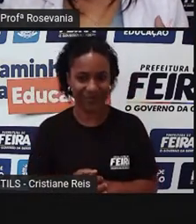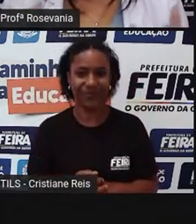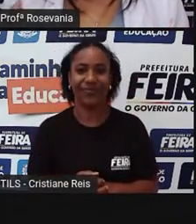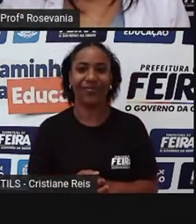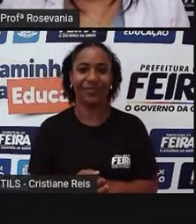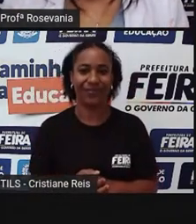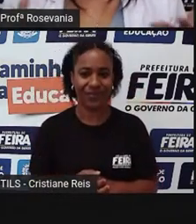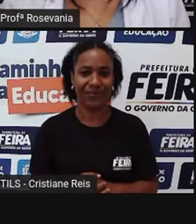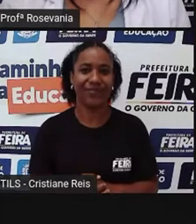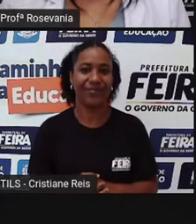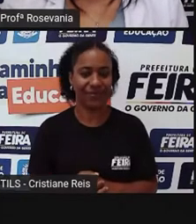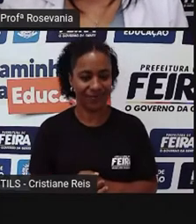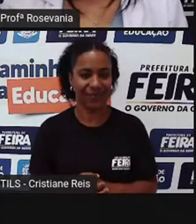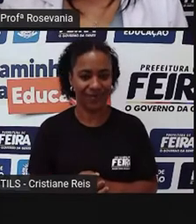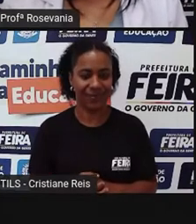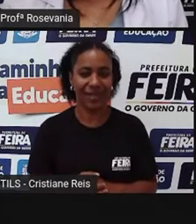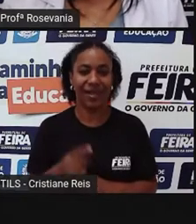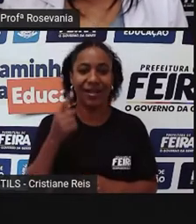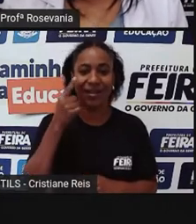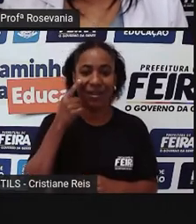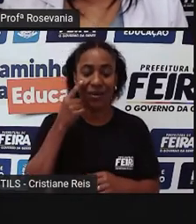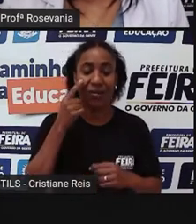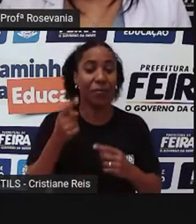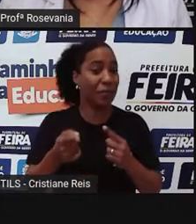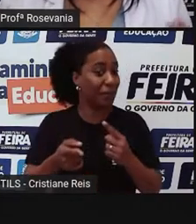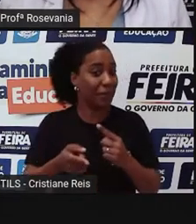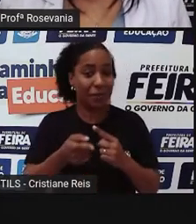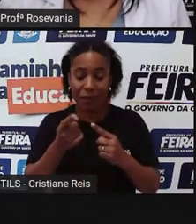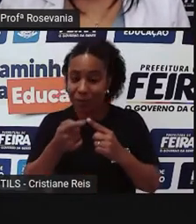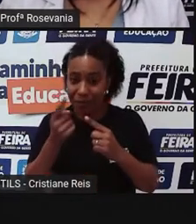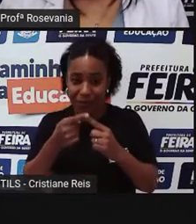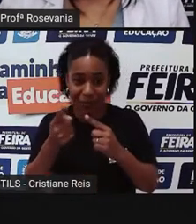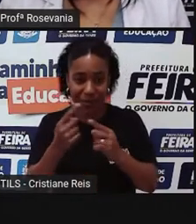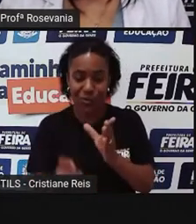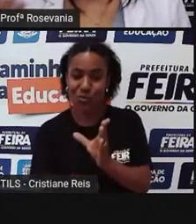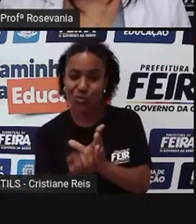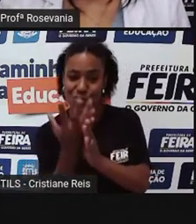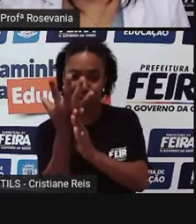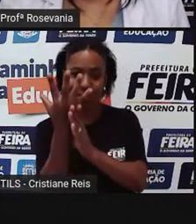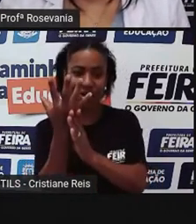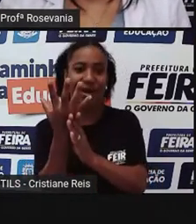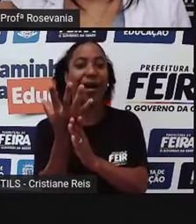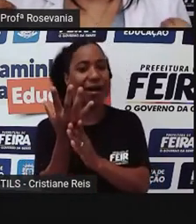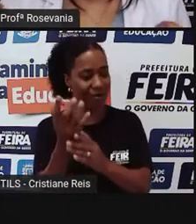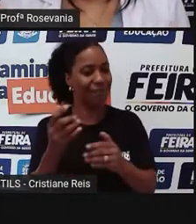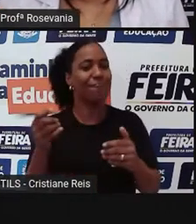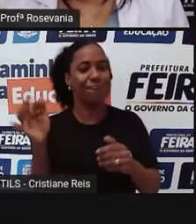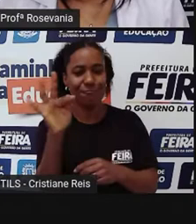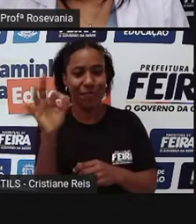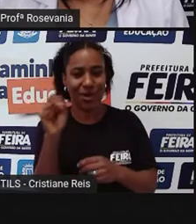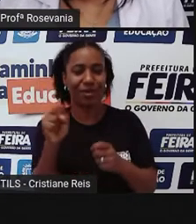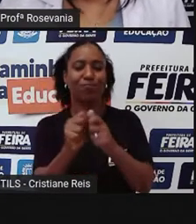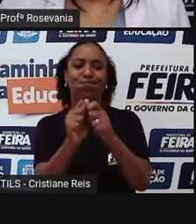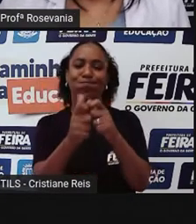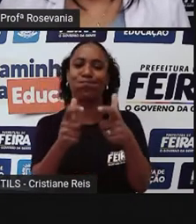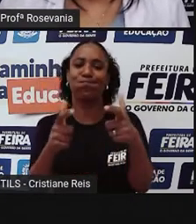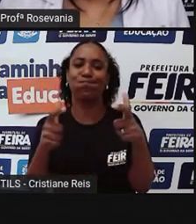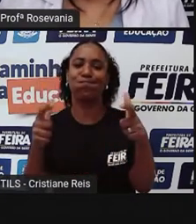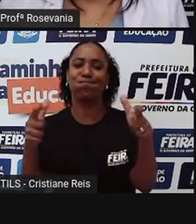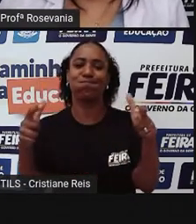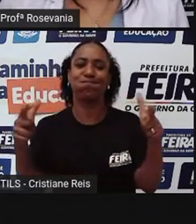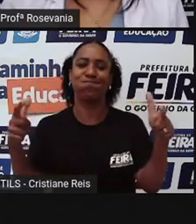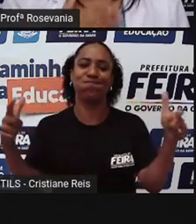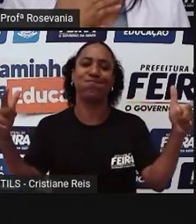passos para a instalação da nossa cidade. Outra situação, pelo fato da gente ser um entroncamento, né? De